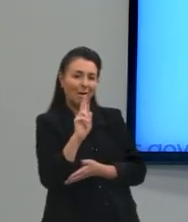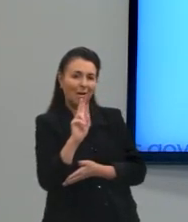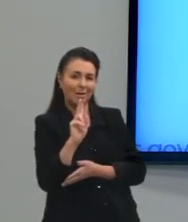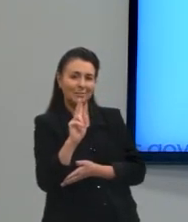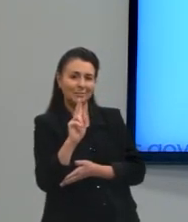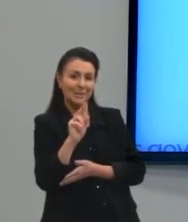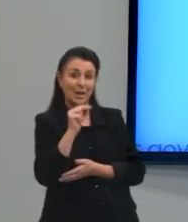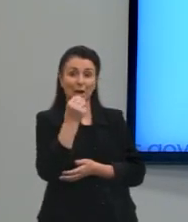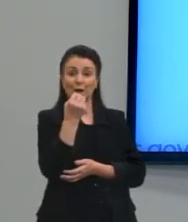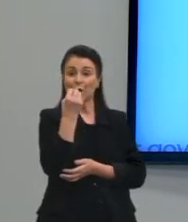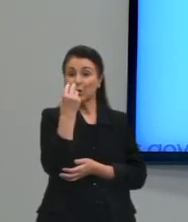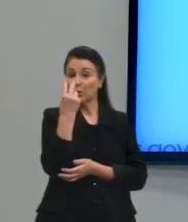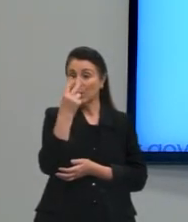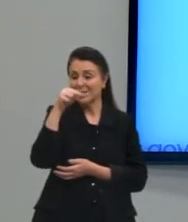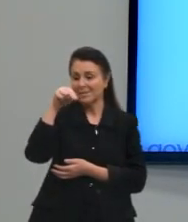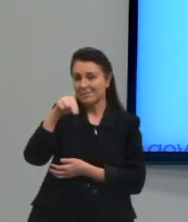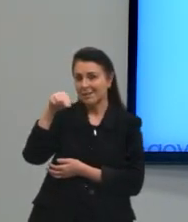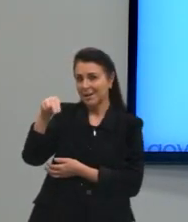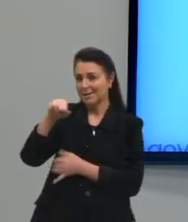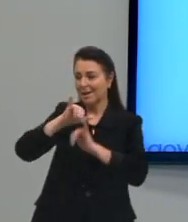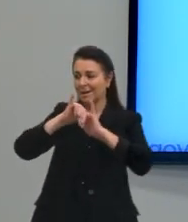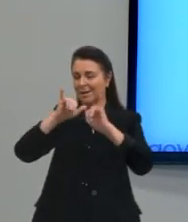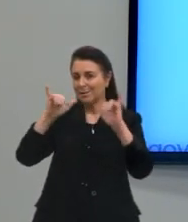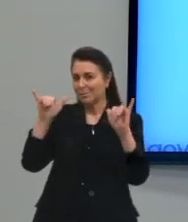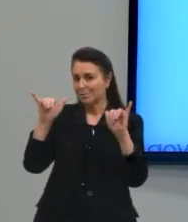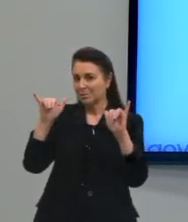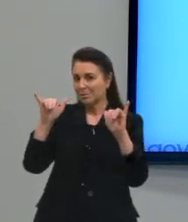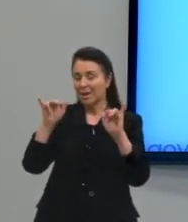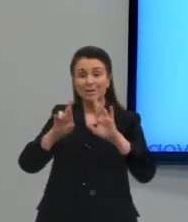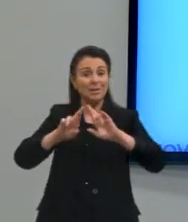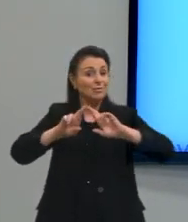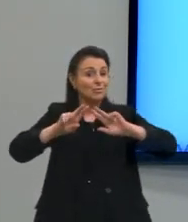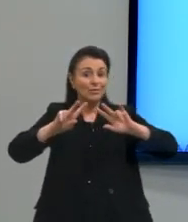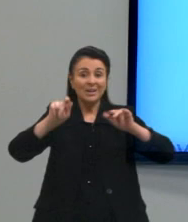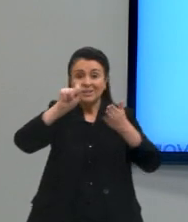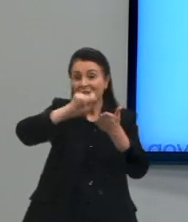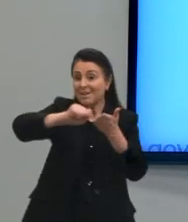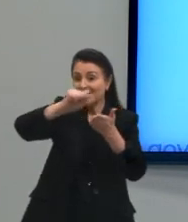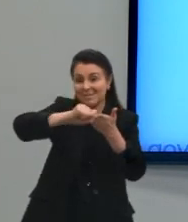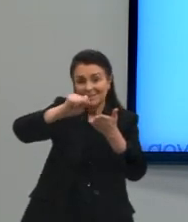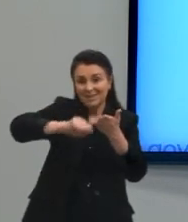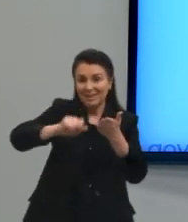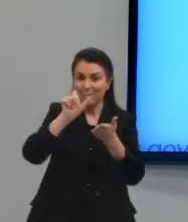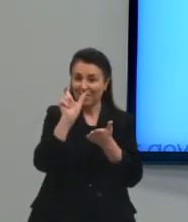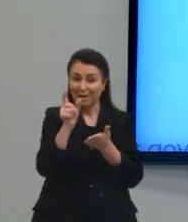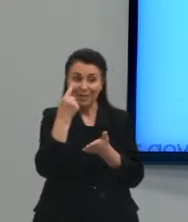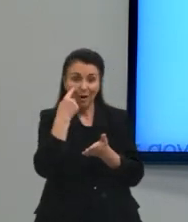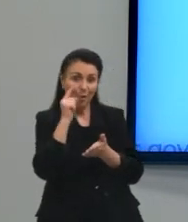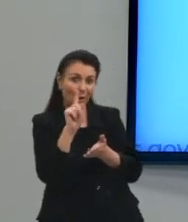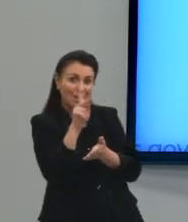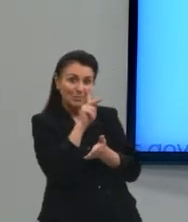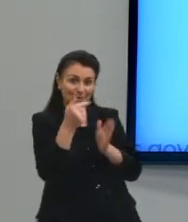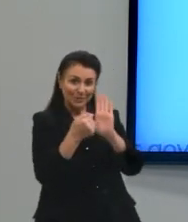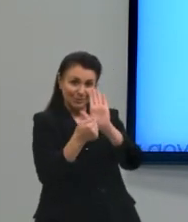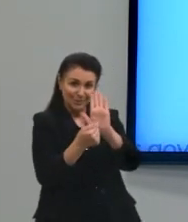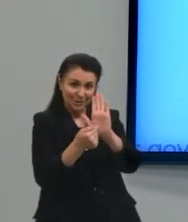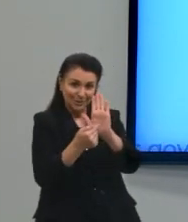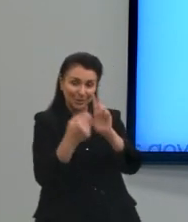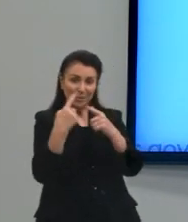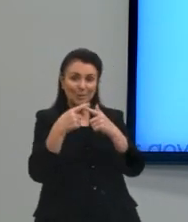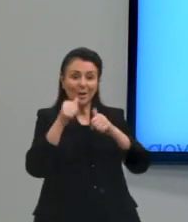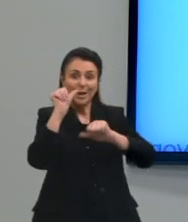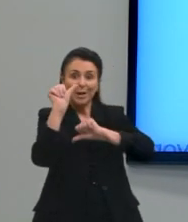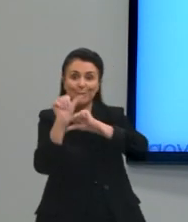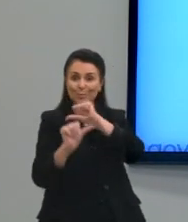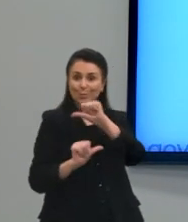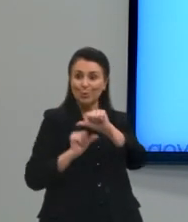dois N's. Então, aqui a gente tem vários exemplos de palavras que foram sofrendo alterações ao longo